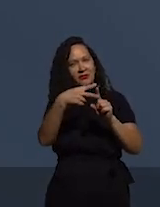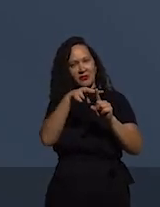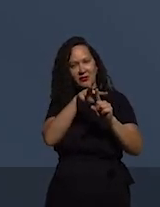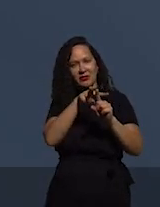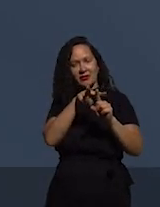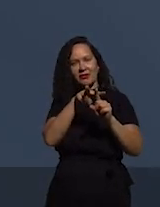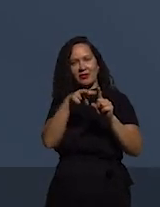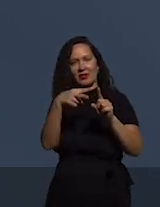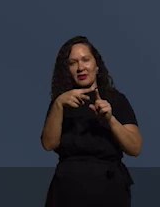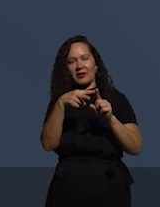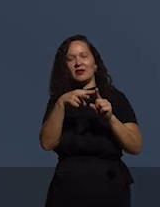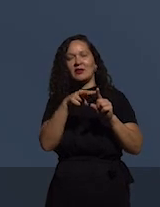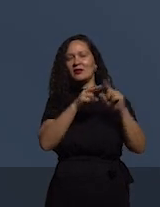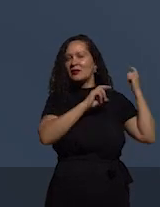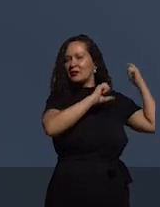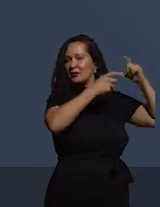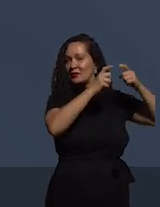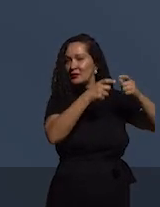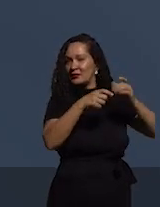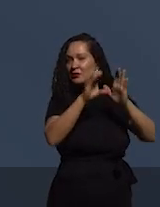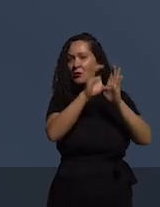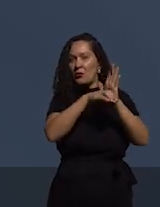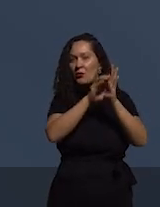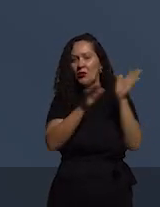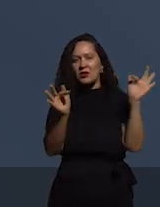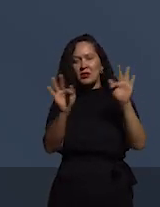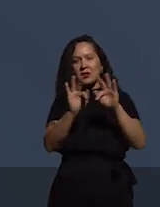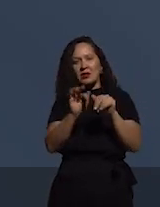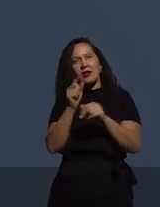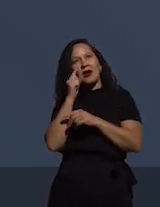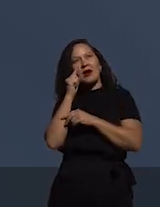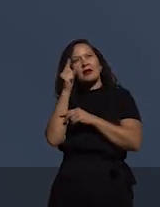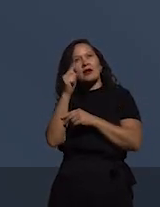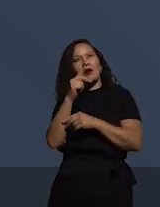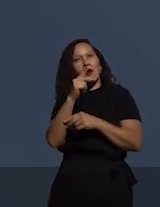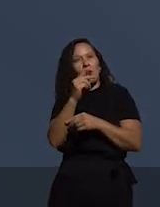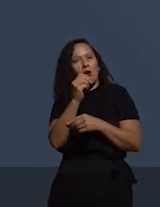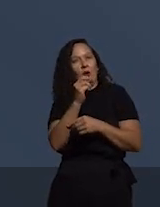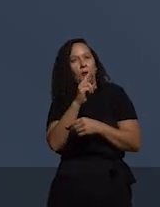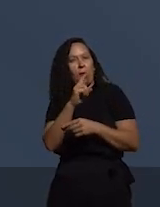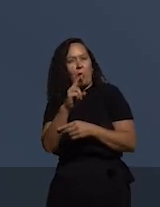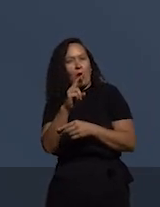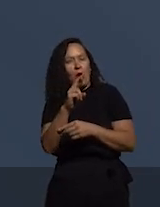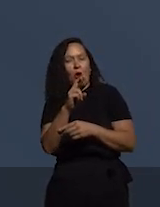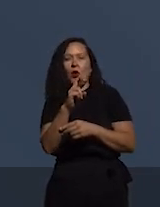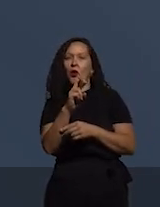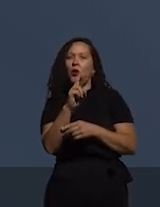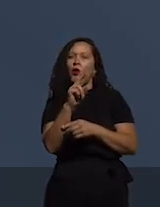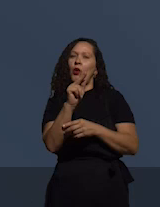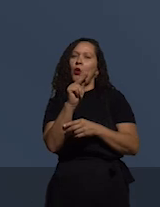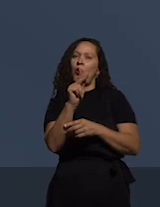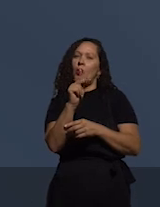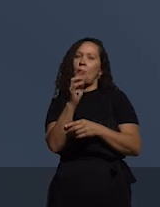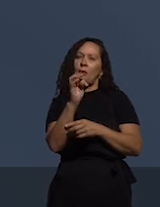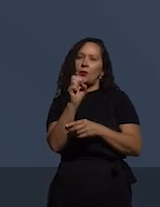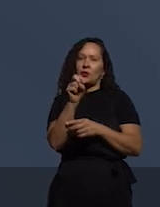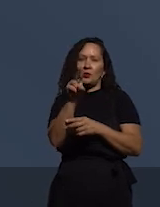o conceito em encerrar a noção de corruptus, que é,